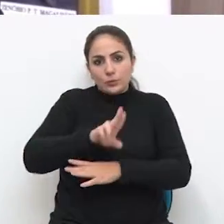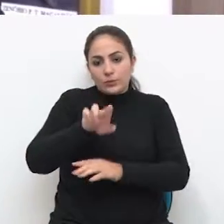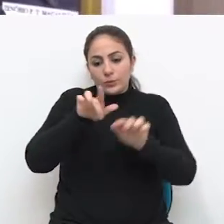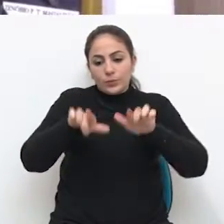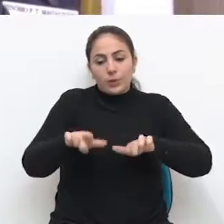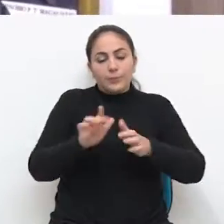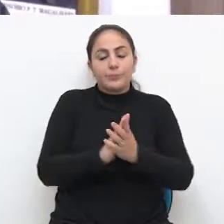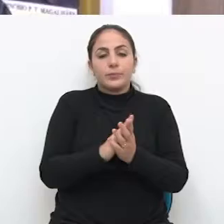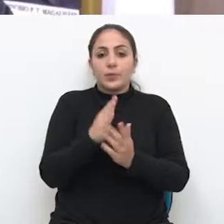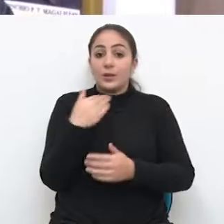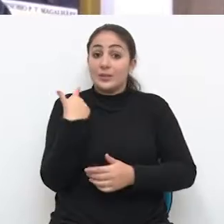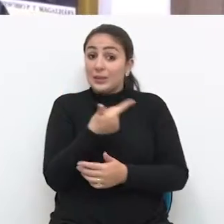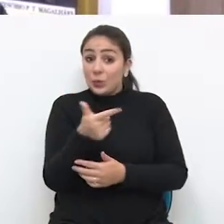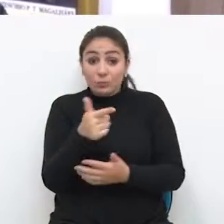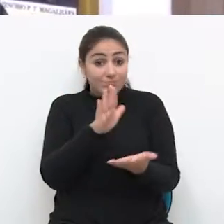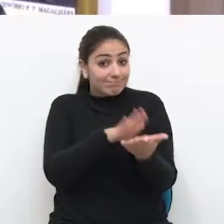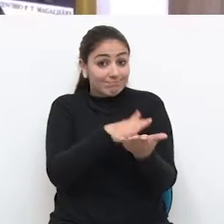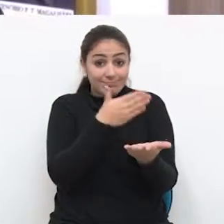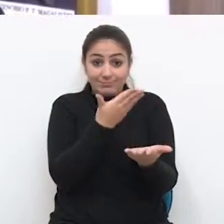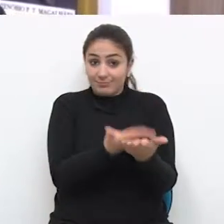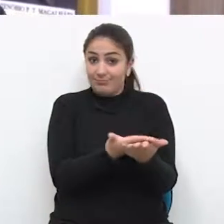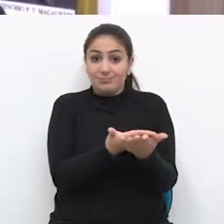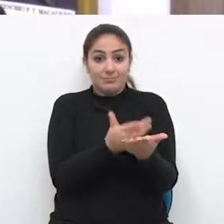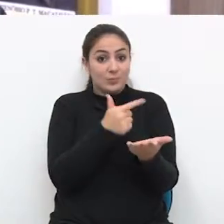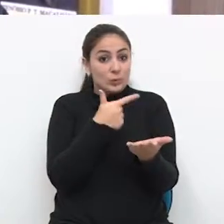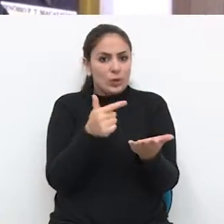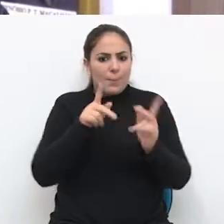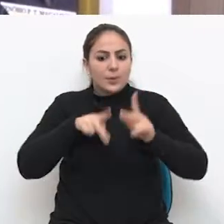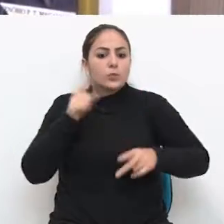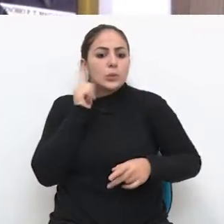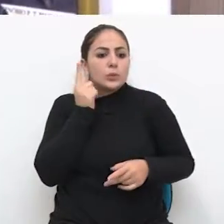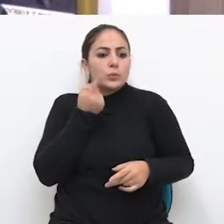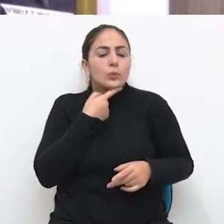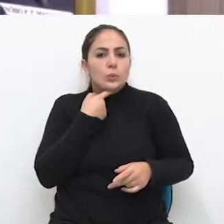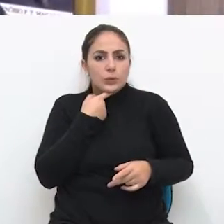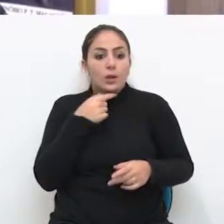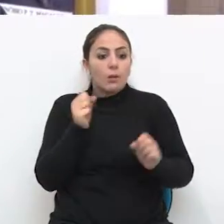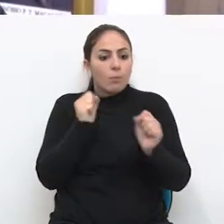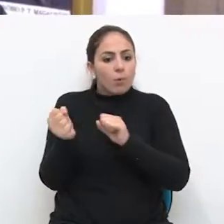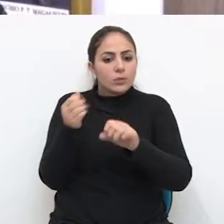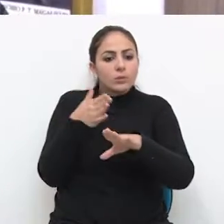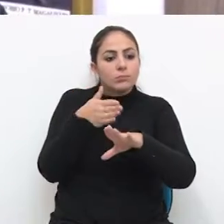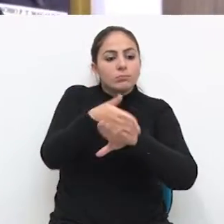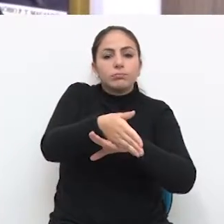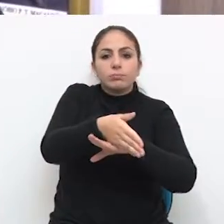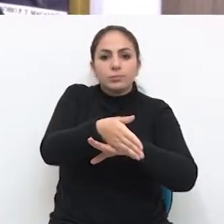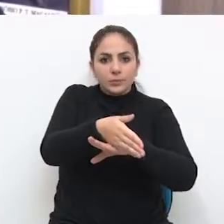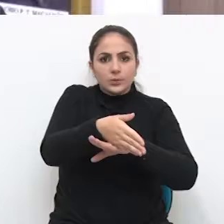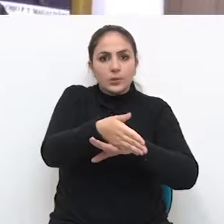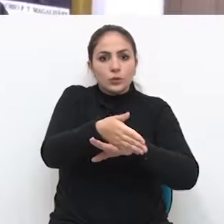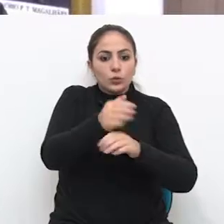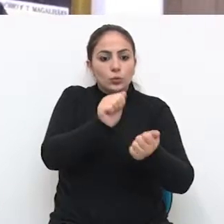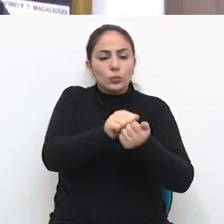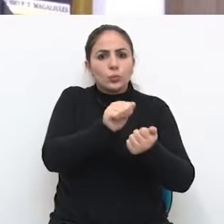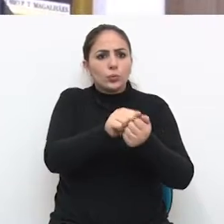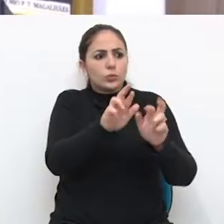espaço. Não temos uma intérprete para que a pessoa surda possa estar